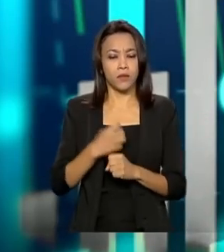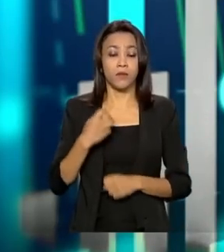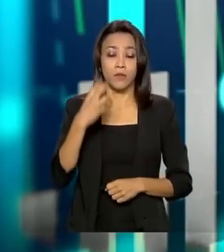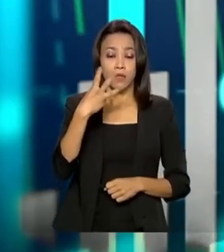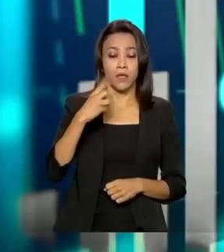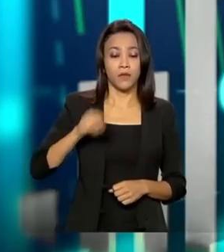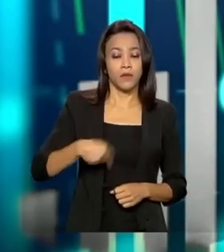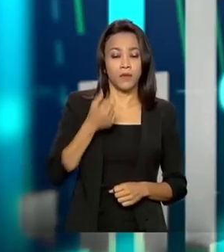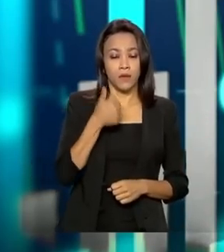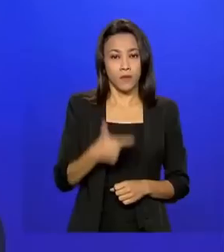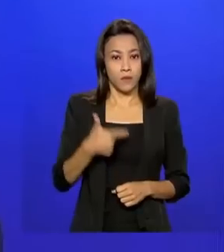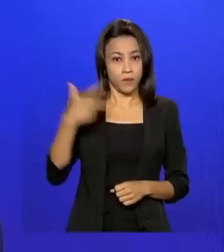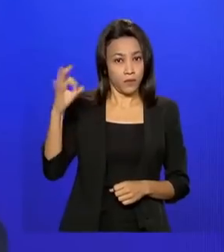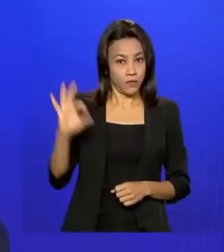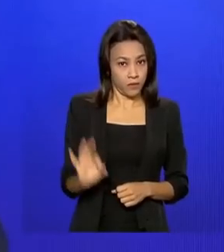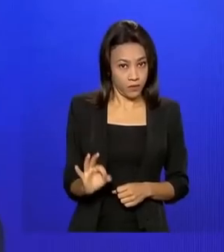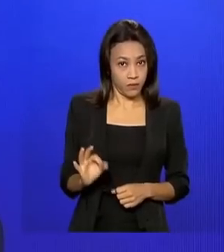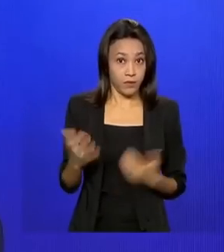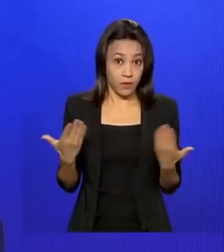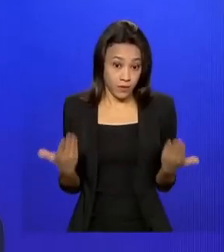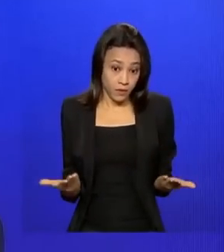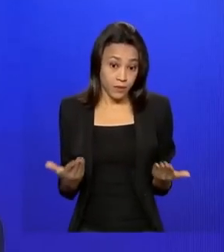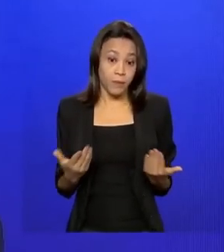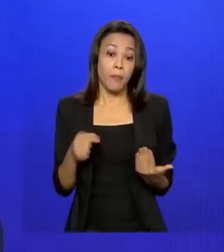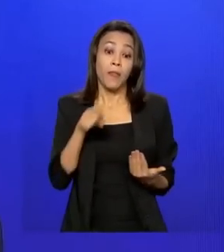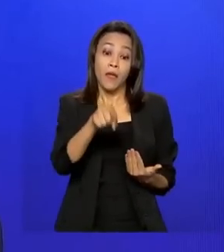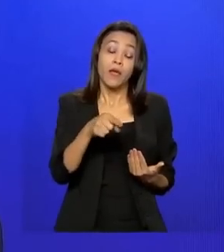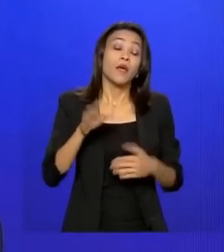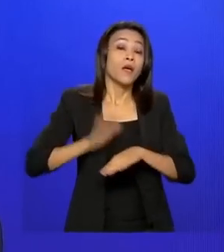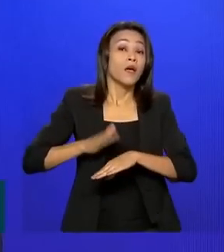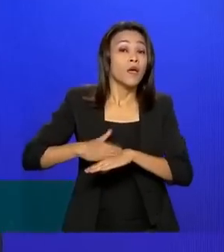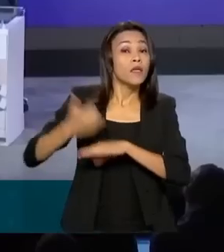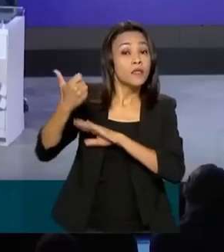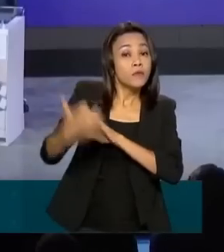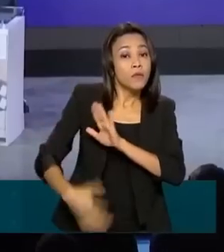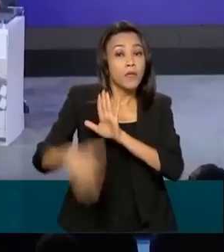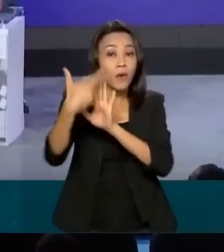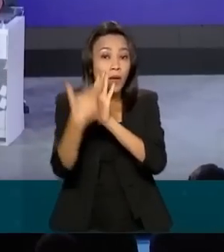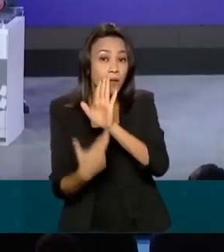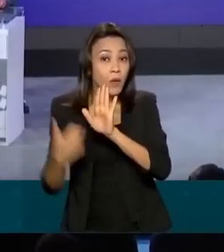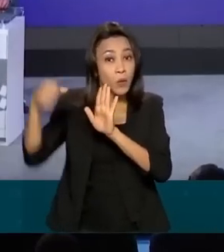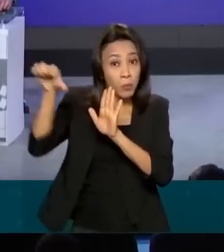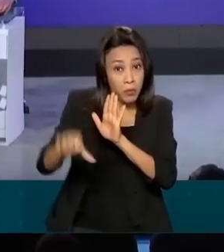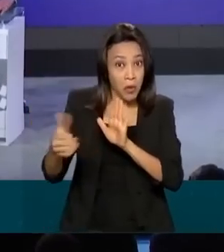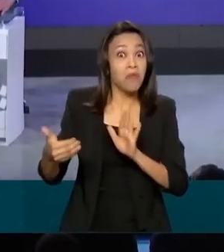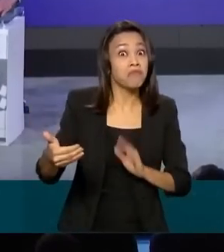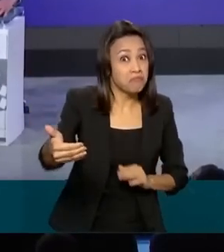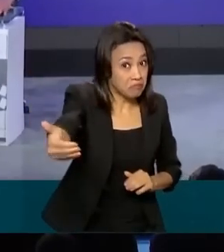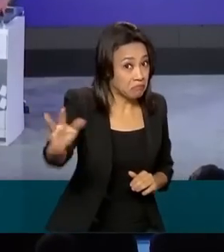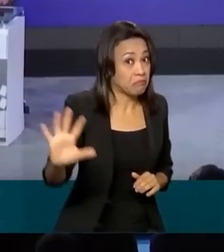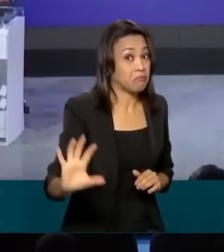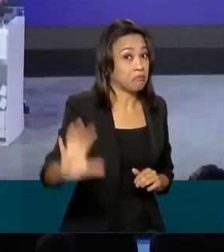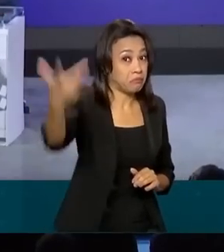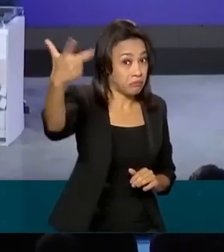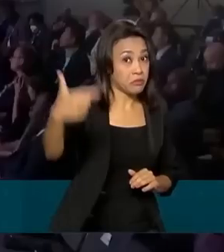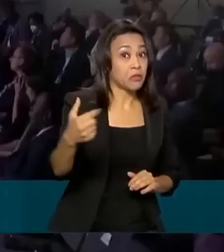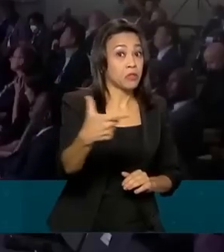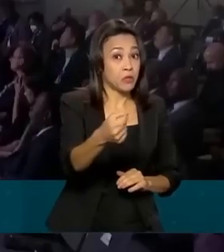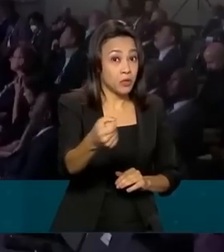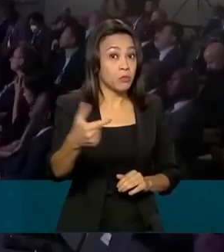em torno de 3,2%. No entanto, como o próprio relatório afirma, o pior está por vir. seja, 2023